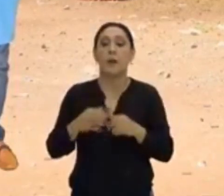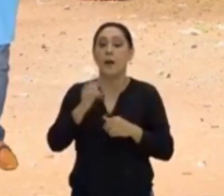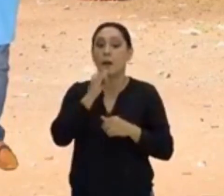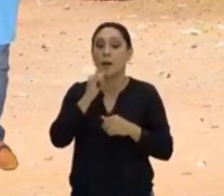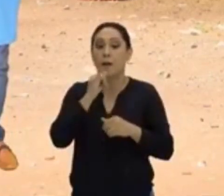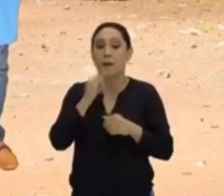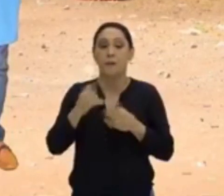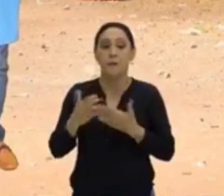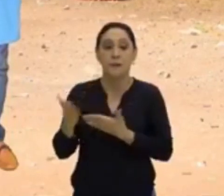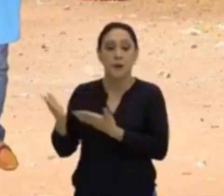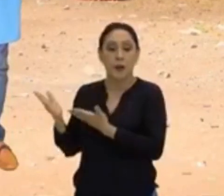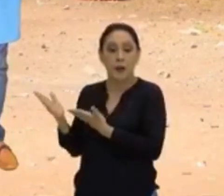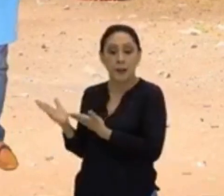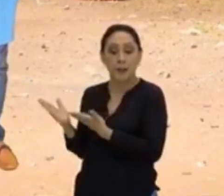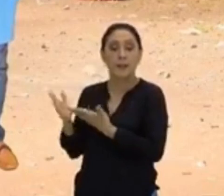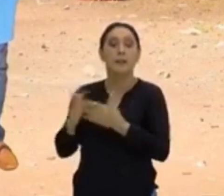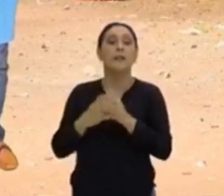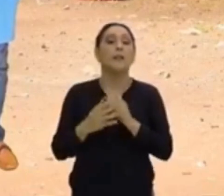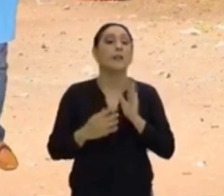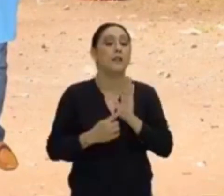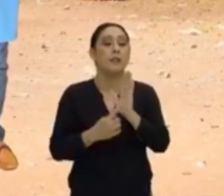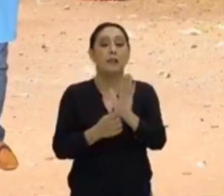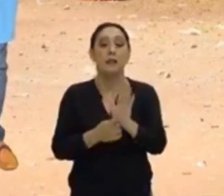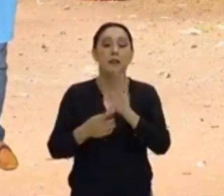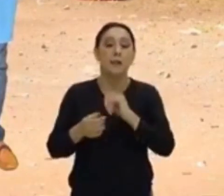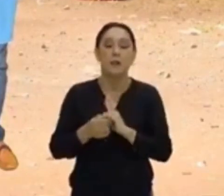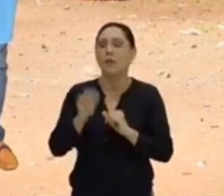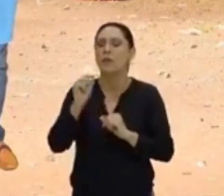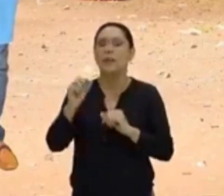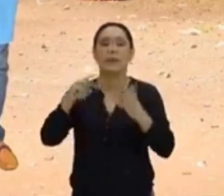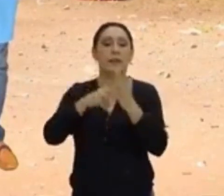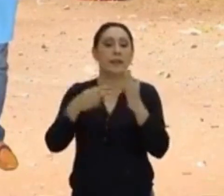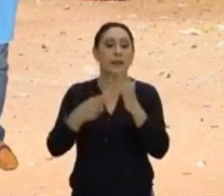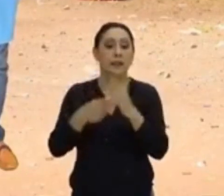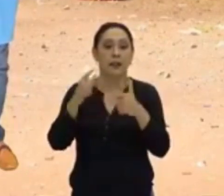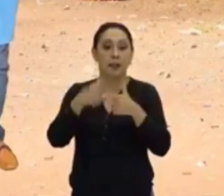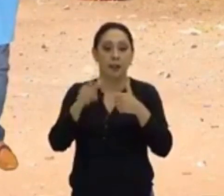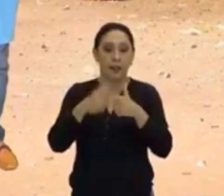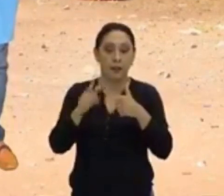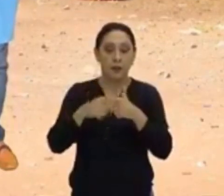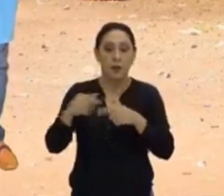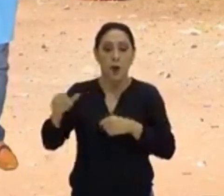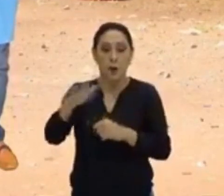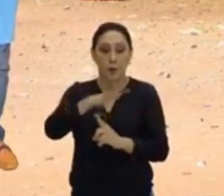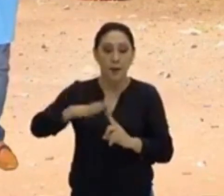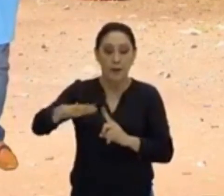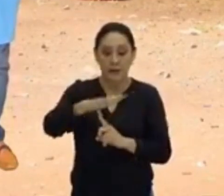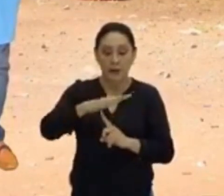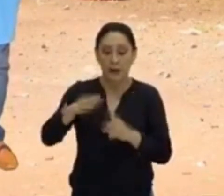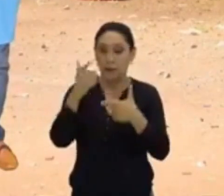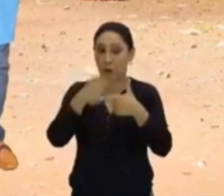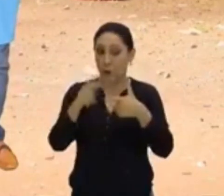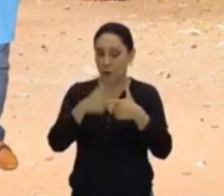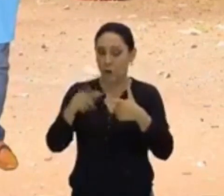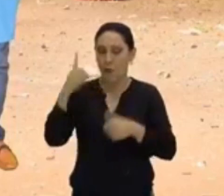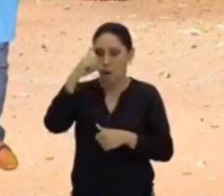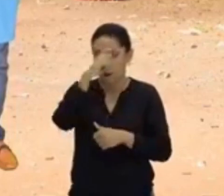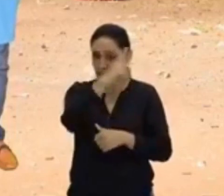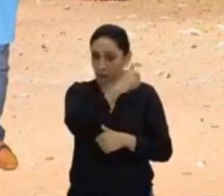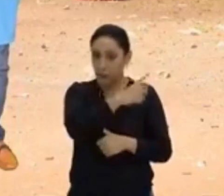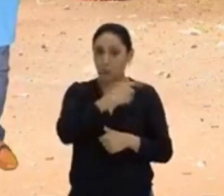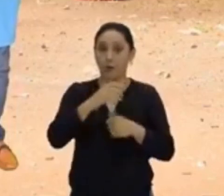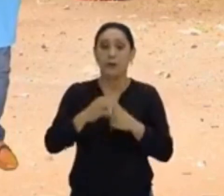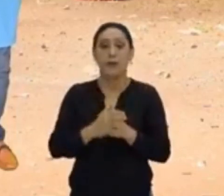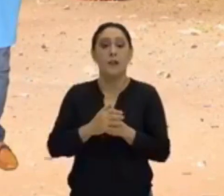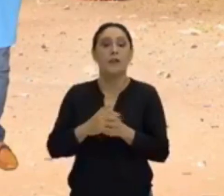lado, eu trouxe uma definição para vocês do que é o conflito que diz assim. É uma situação que envolve um problema, uma dificuldade e